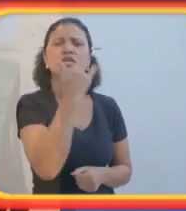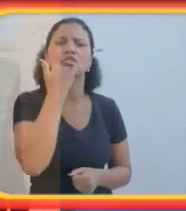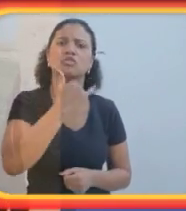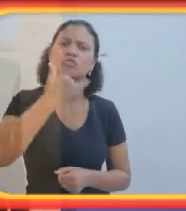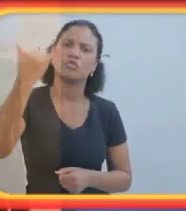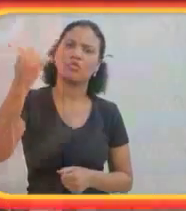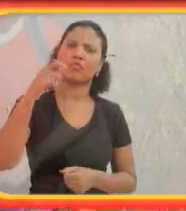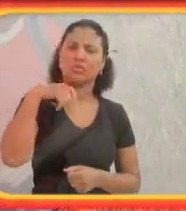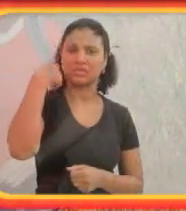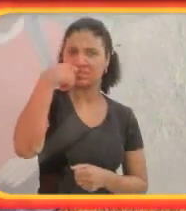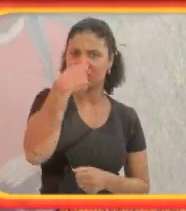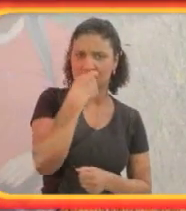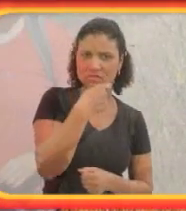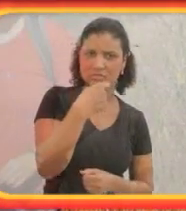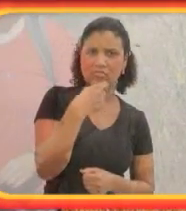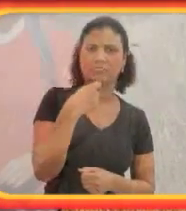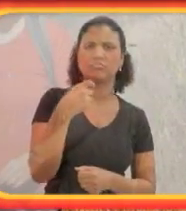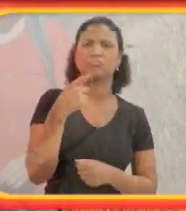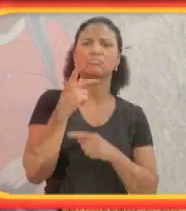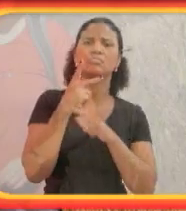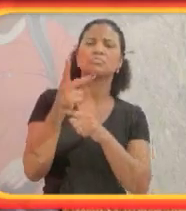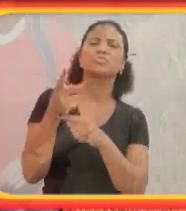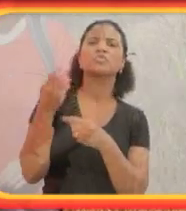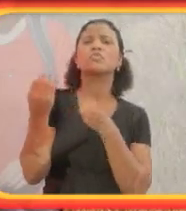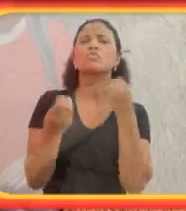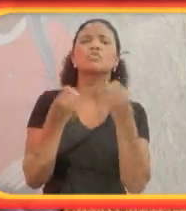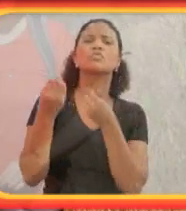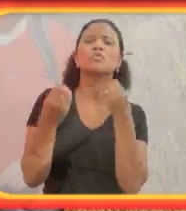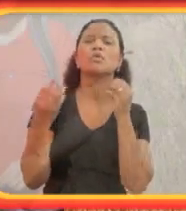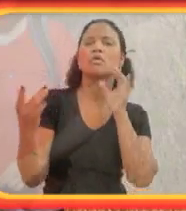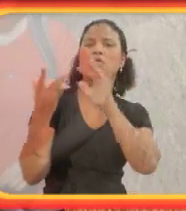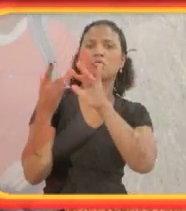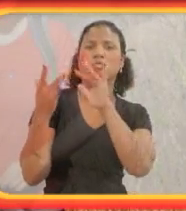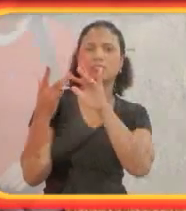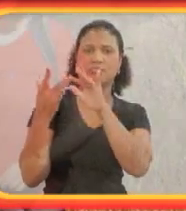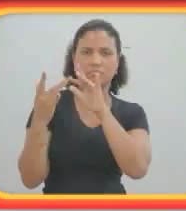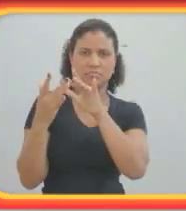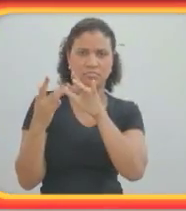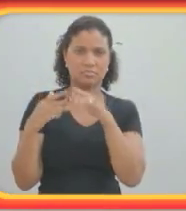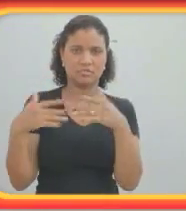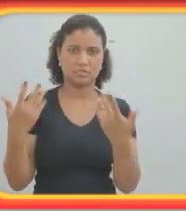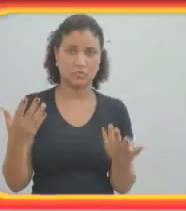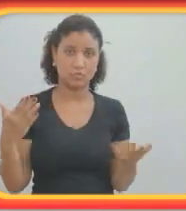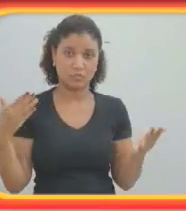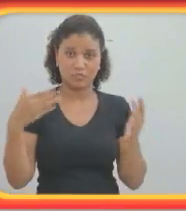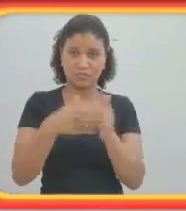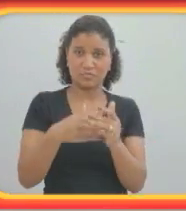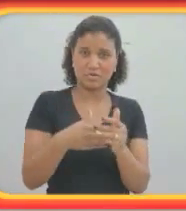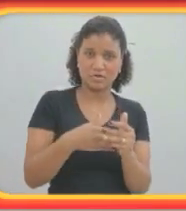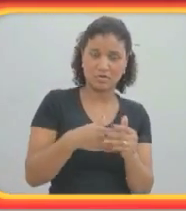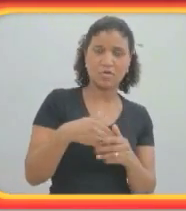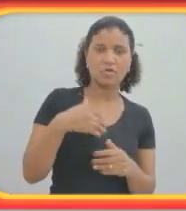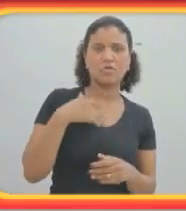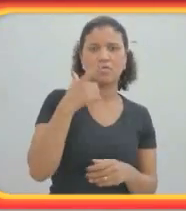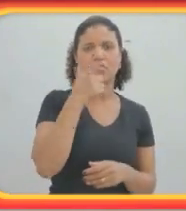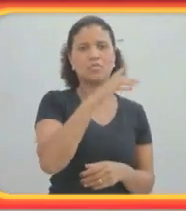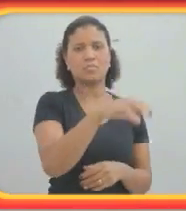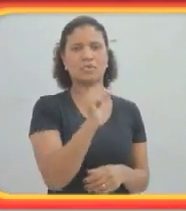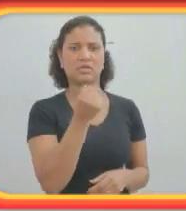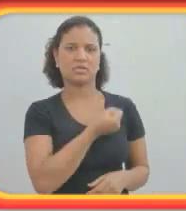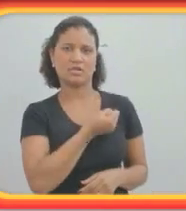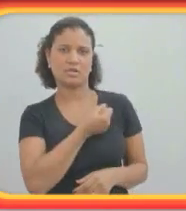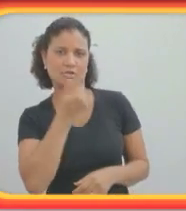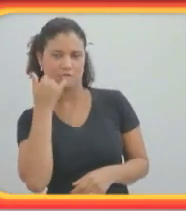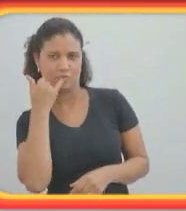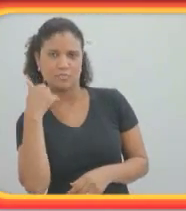E ela telefonou para o dentista buscando informações para contato. Então, no final, eu peguei o telefone e eu liguei para ela. Então, esse